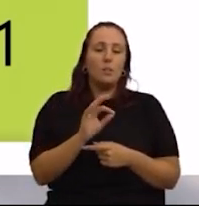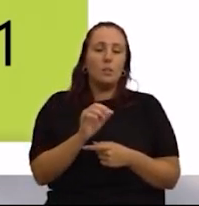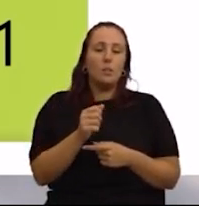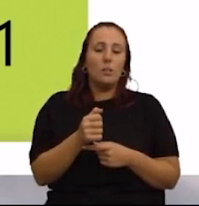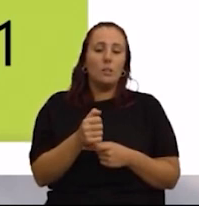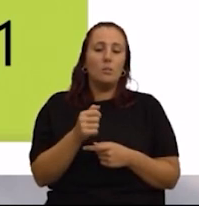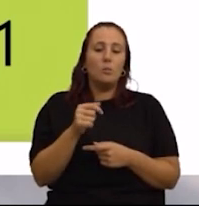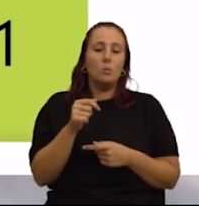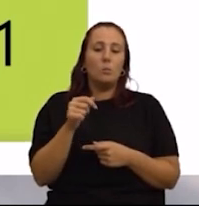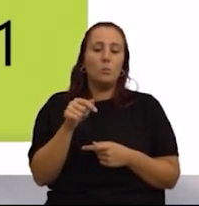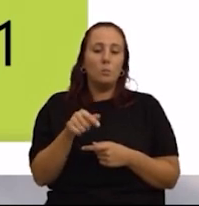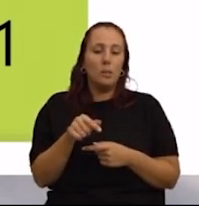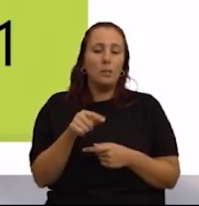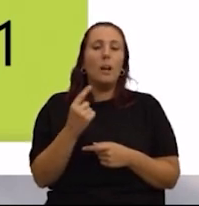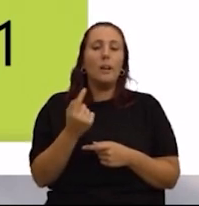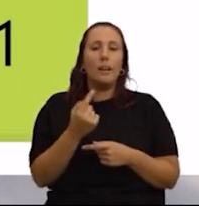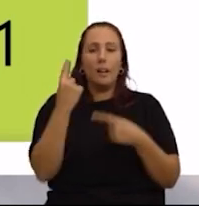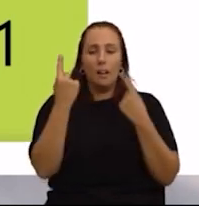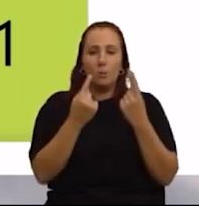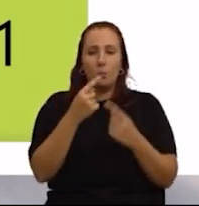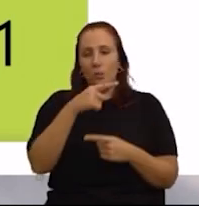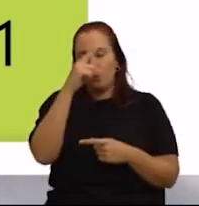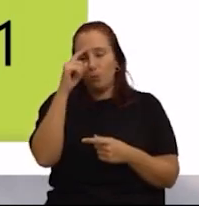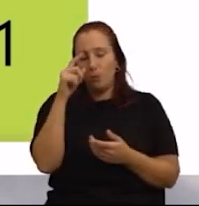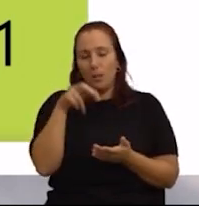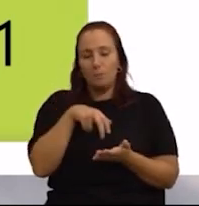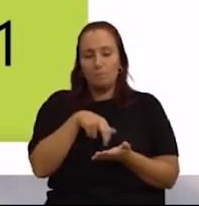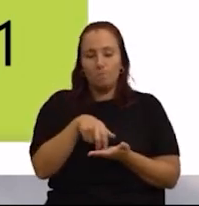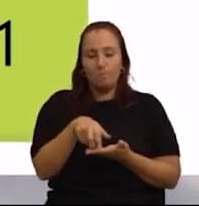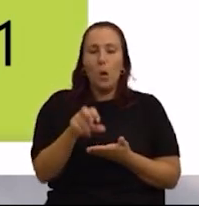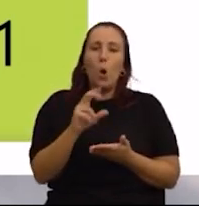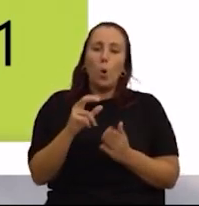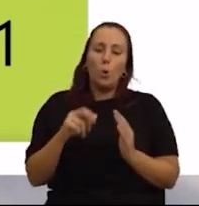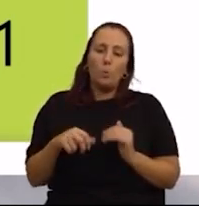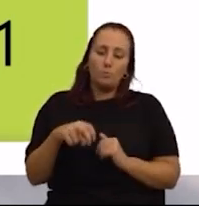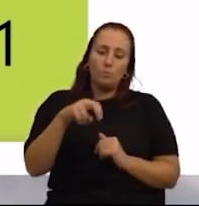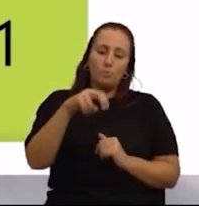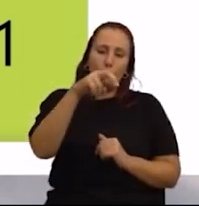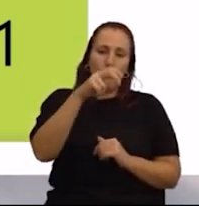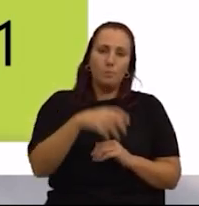dificuldade em subir ou em andar ou em subir de graus.